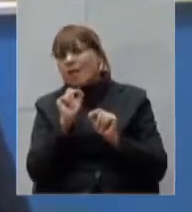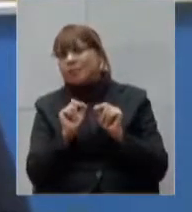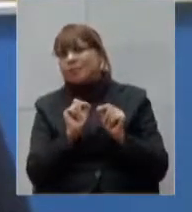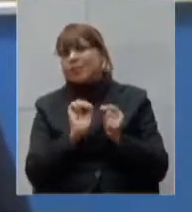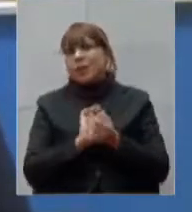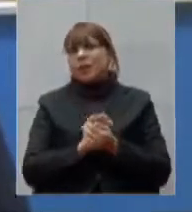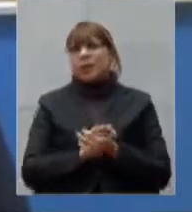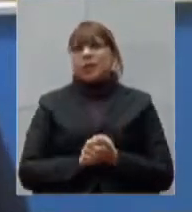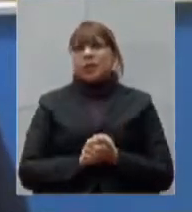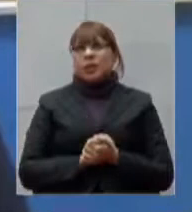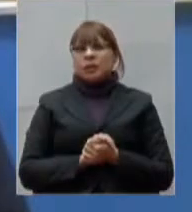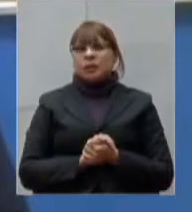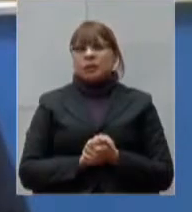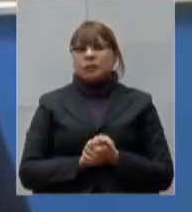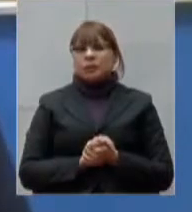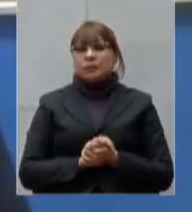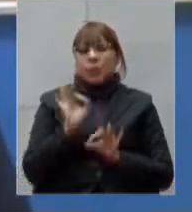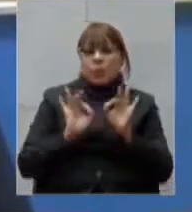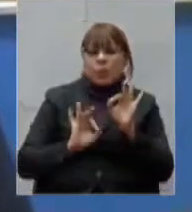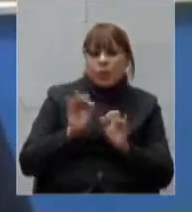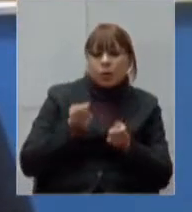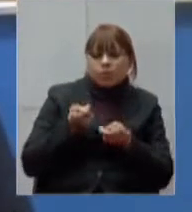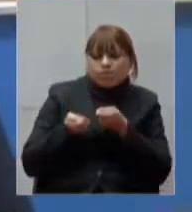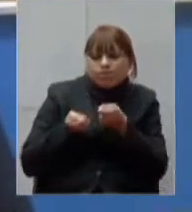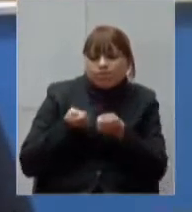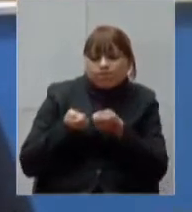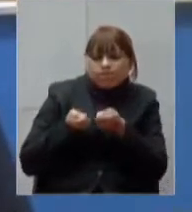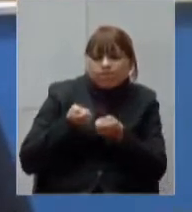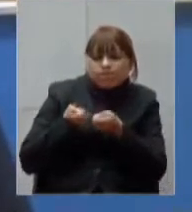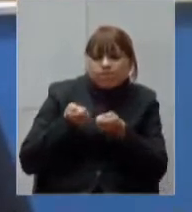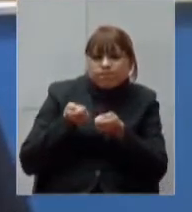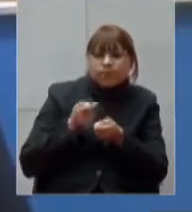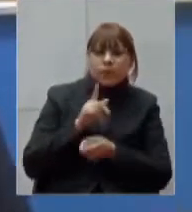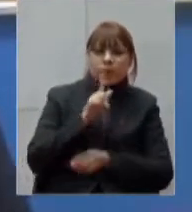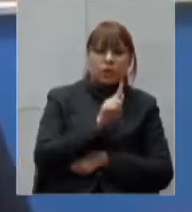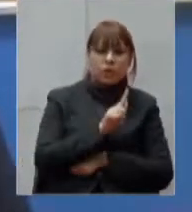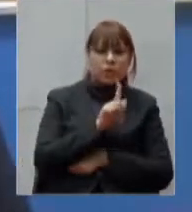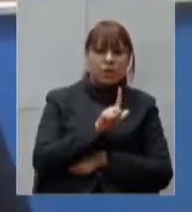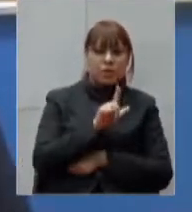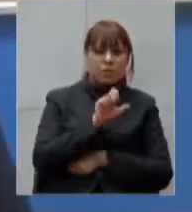o plano de contingência elaborado pela GRS